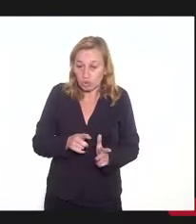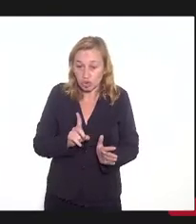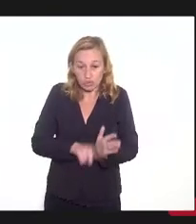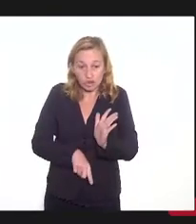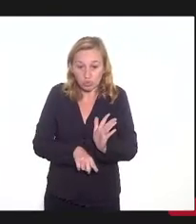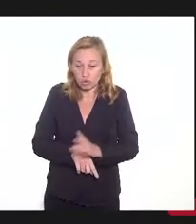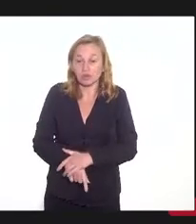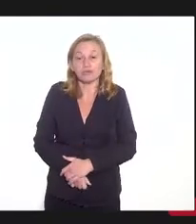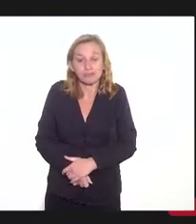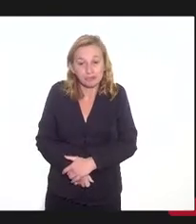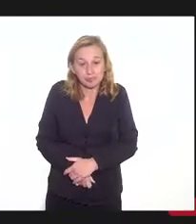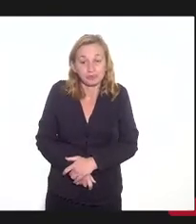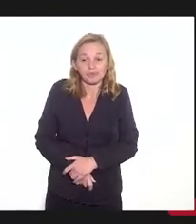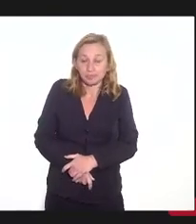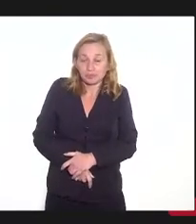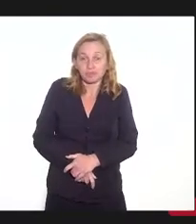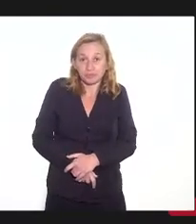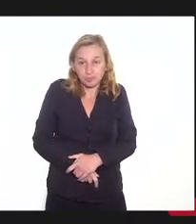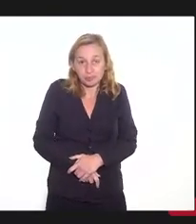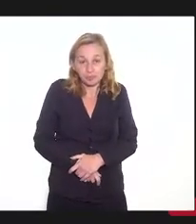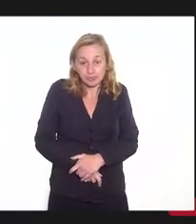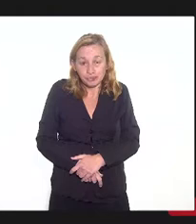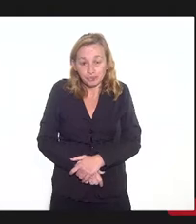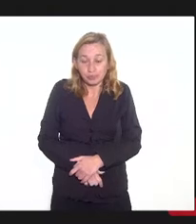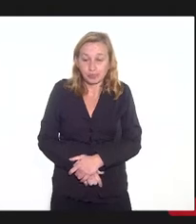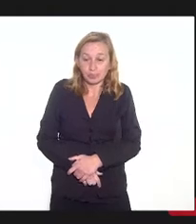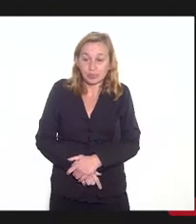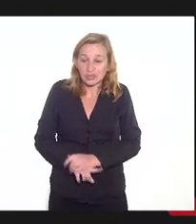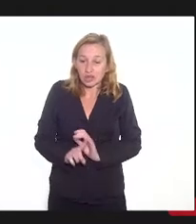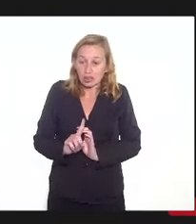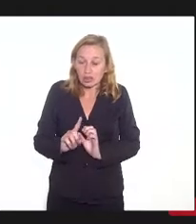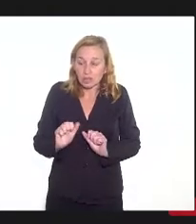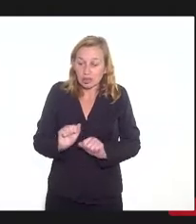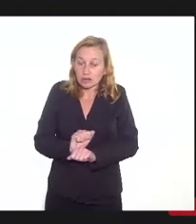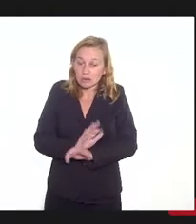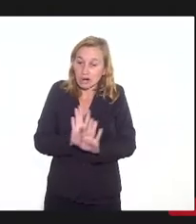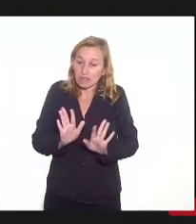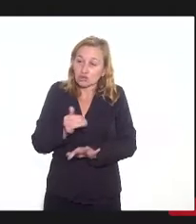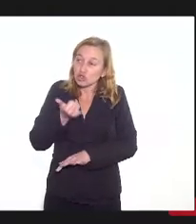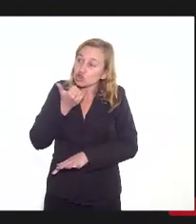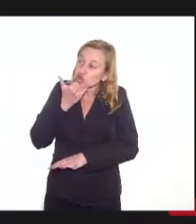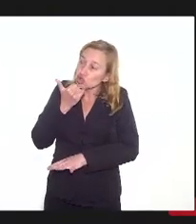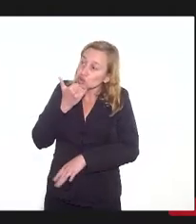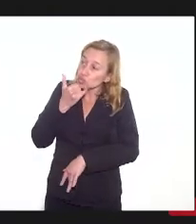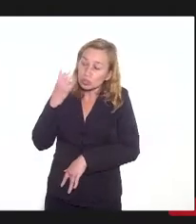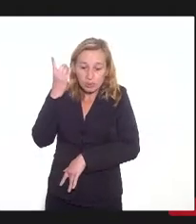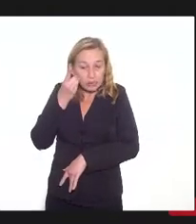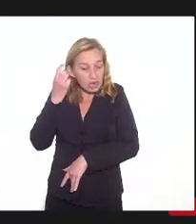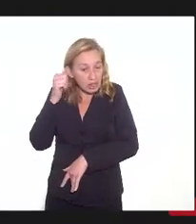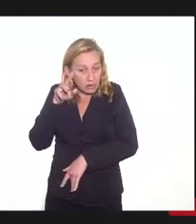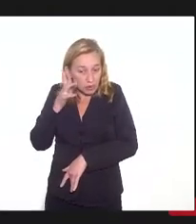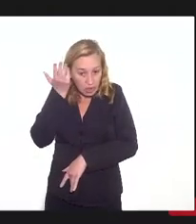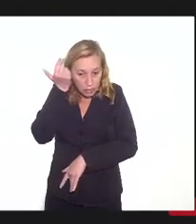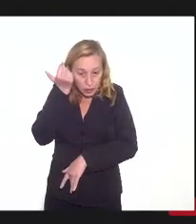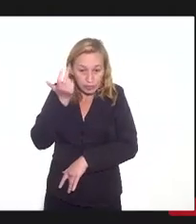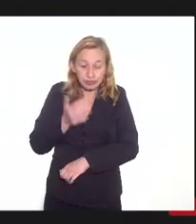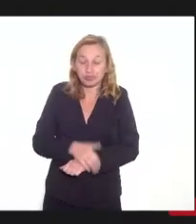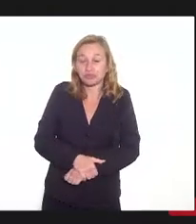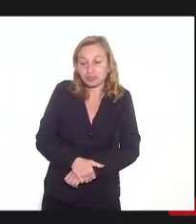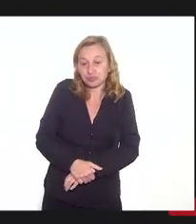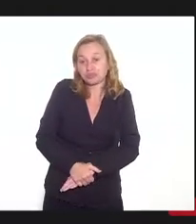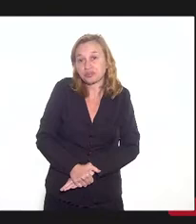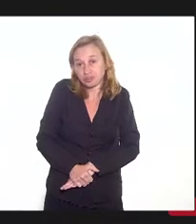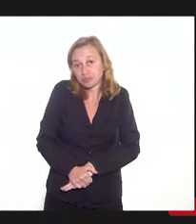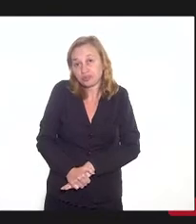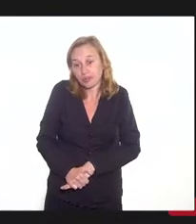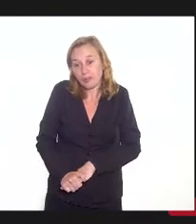Eu não... Talvez não tenha me... Não tenha sido explícito. Desculpe, deputado Eleomar. É... se